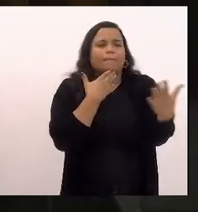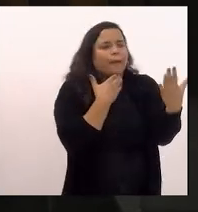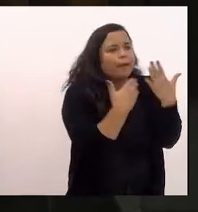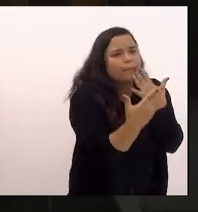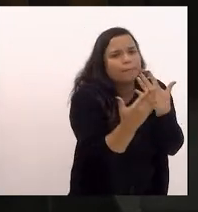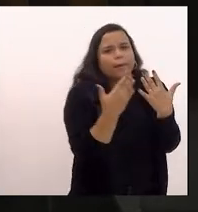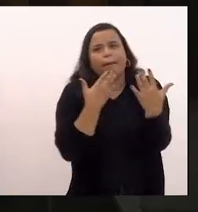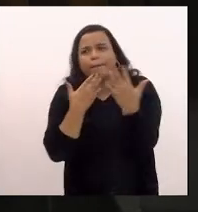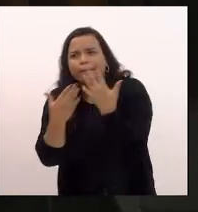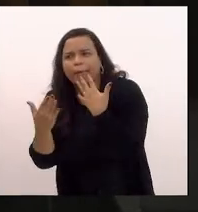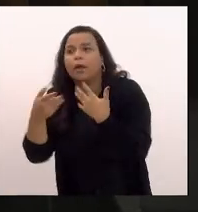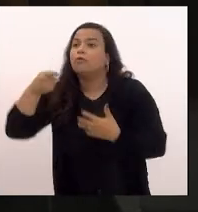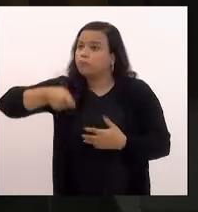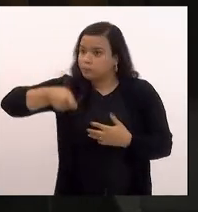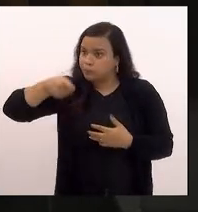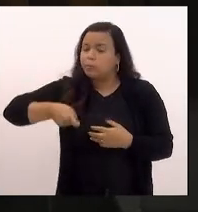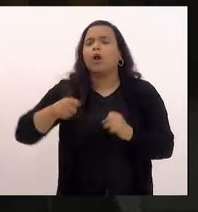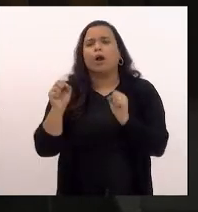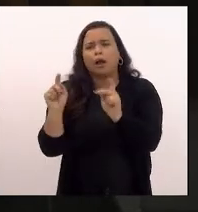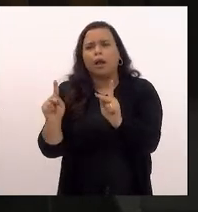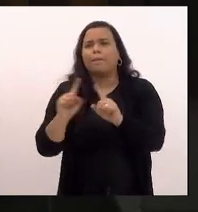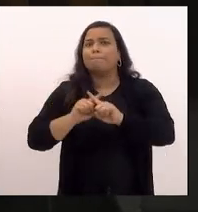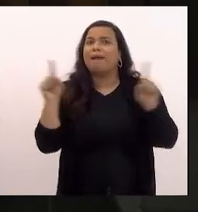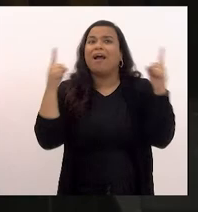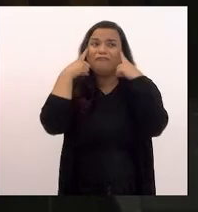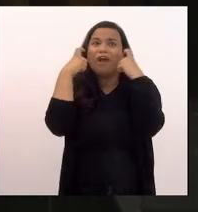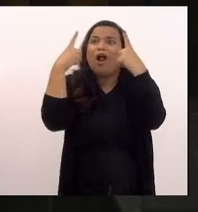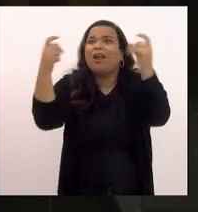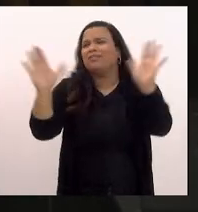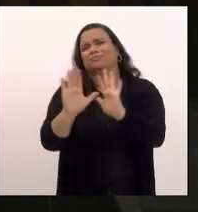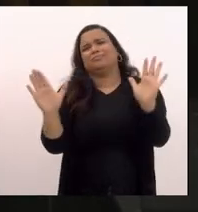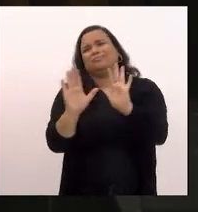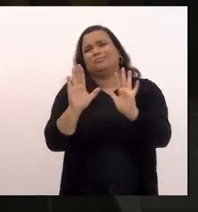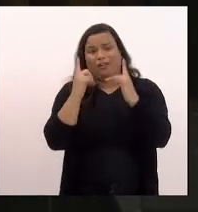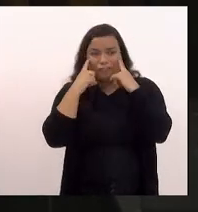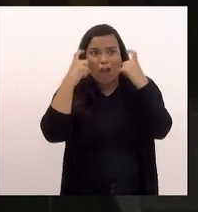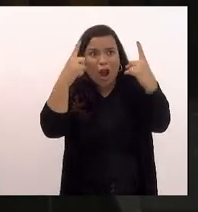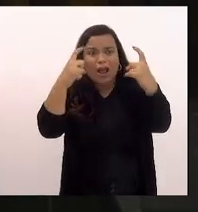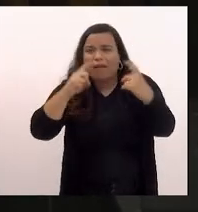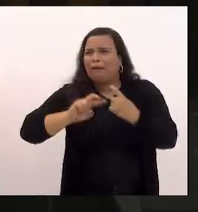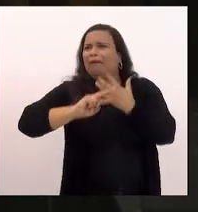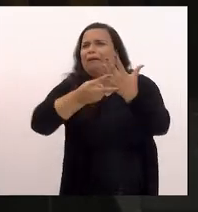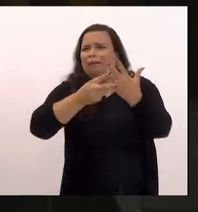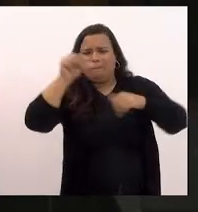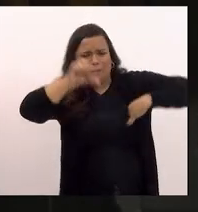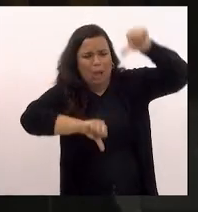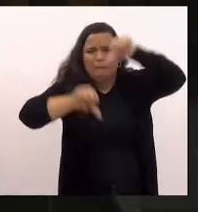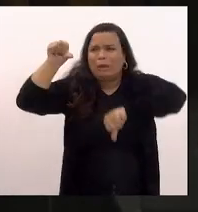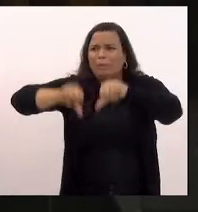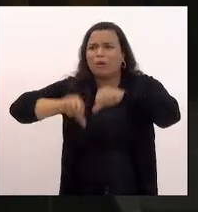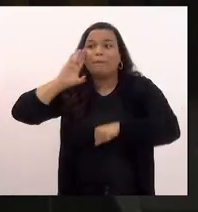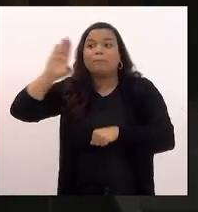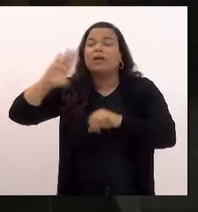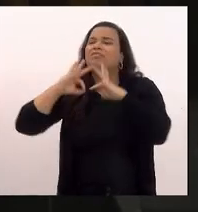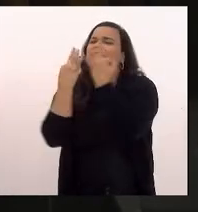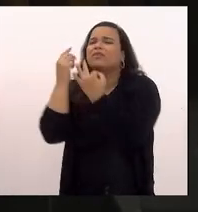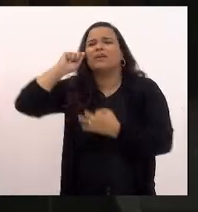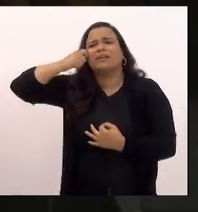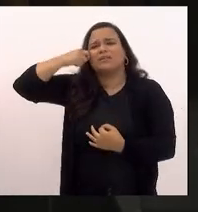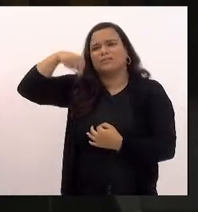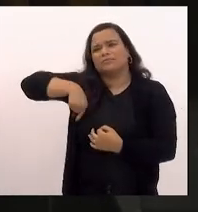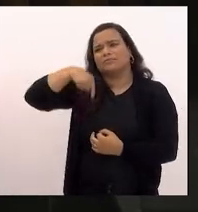a violência é justamente o que está gerando esse sofrimento continuado especialmente nas famílias negras do estado do Rio de Janeiro